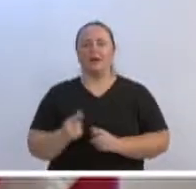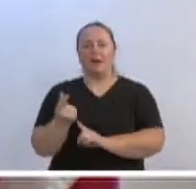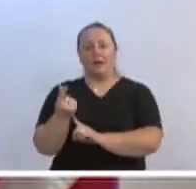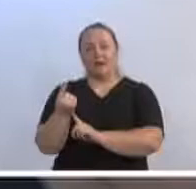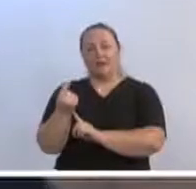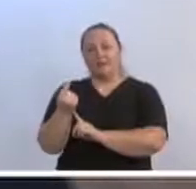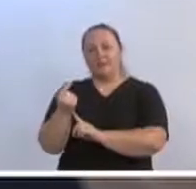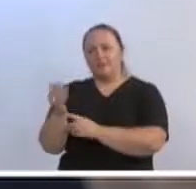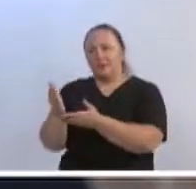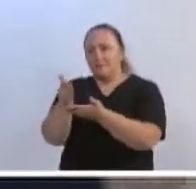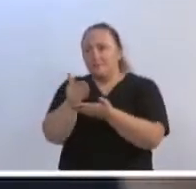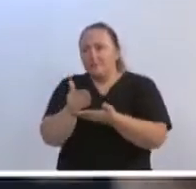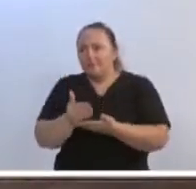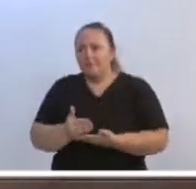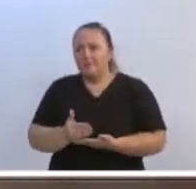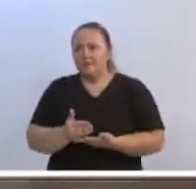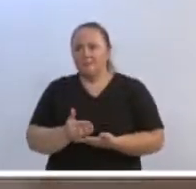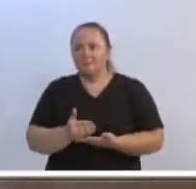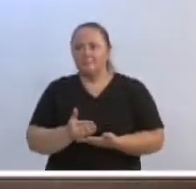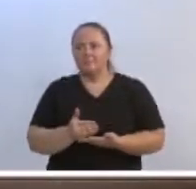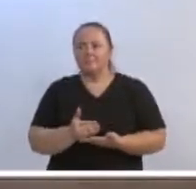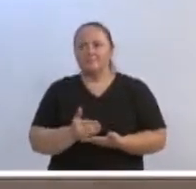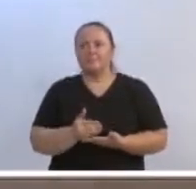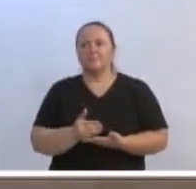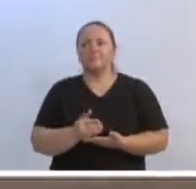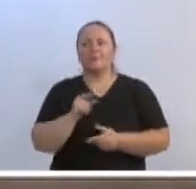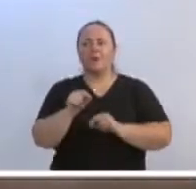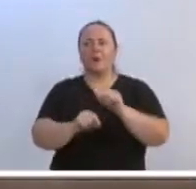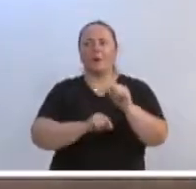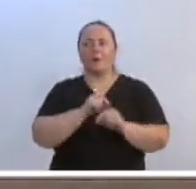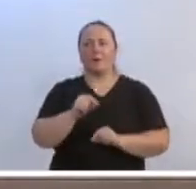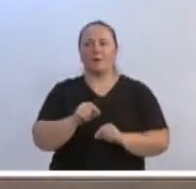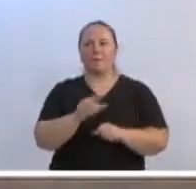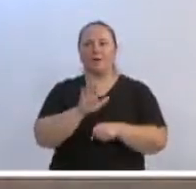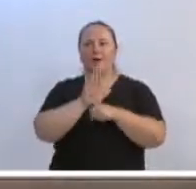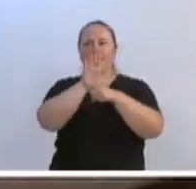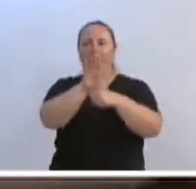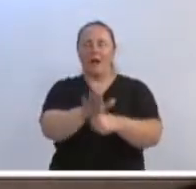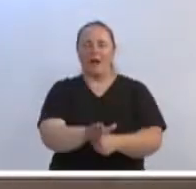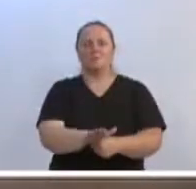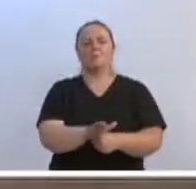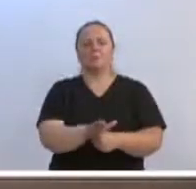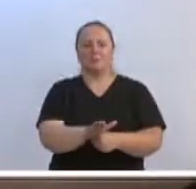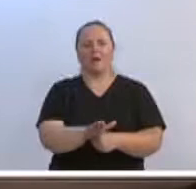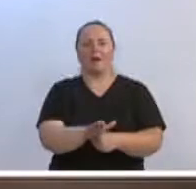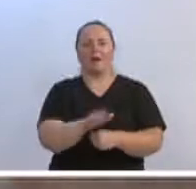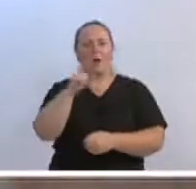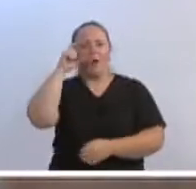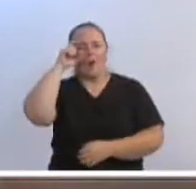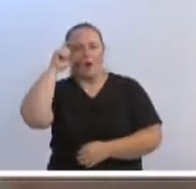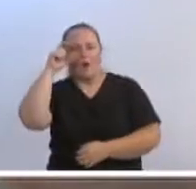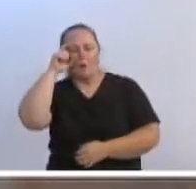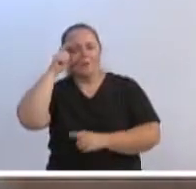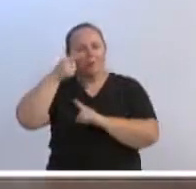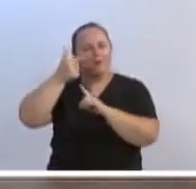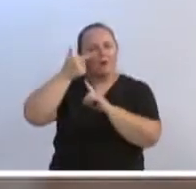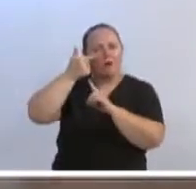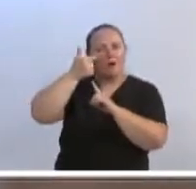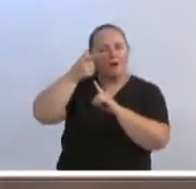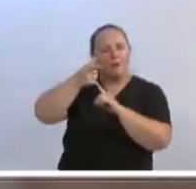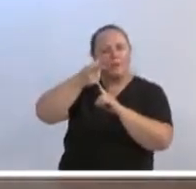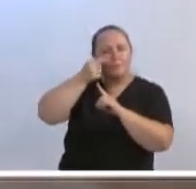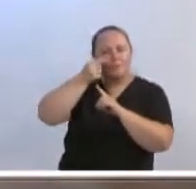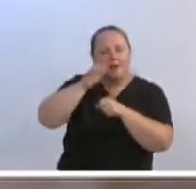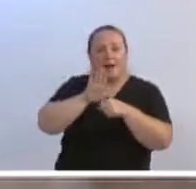arrecadados, Gilberto, serão destinados a exames clínicos e óculos para crianças com deficiência visual,